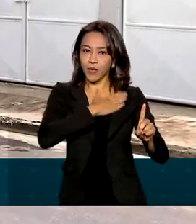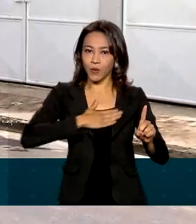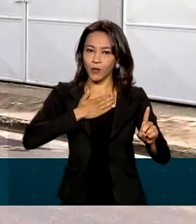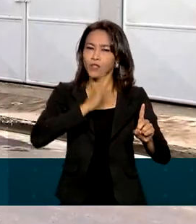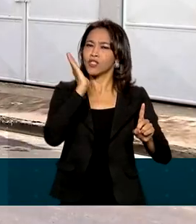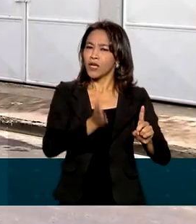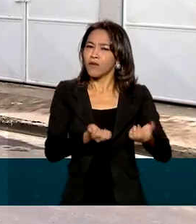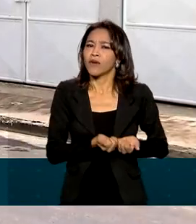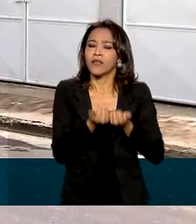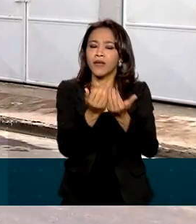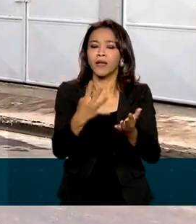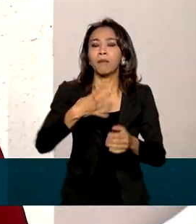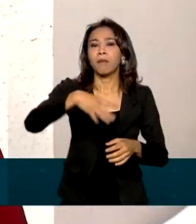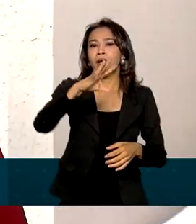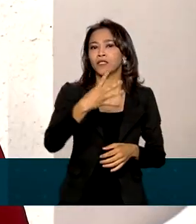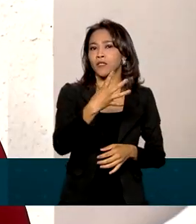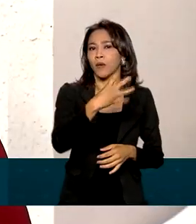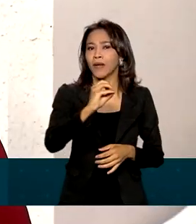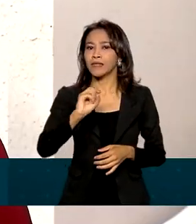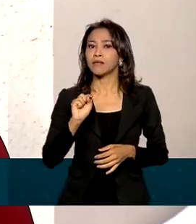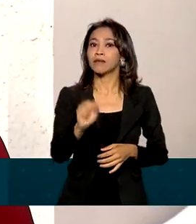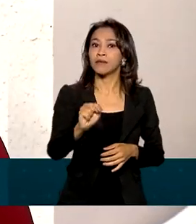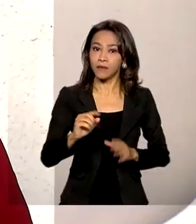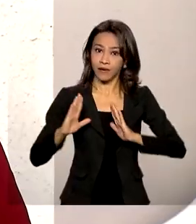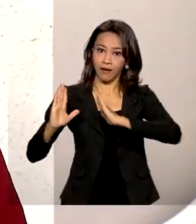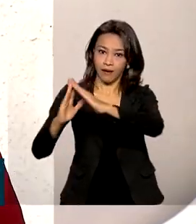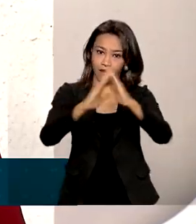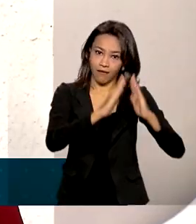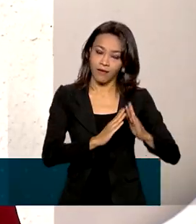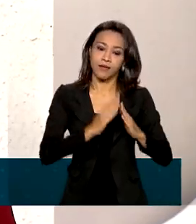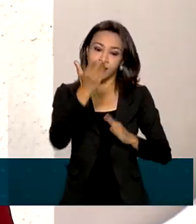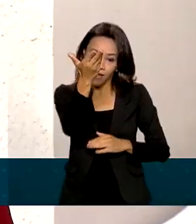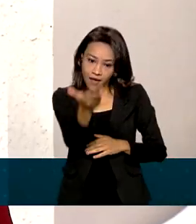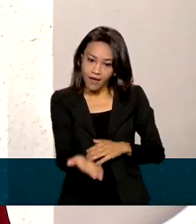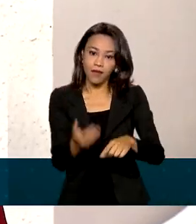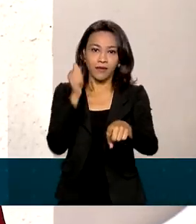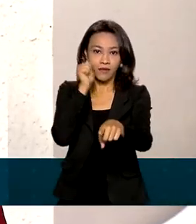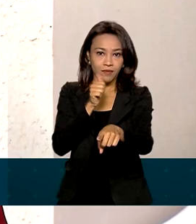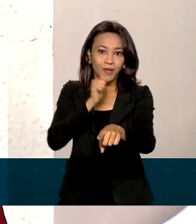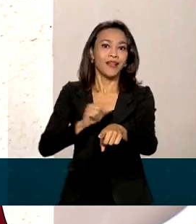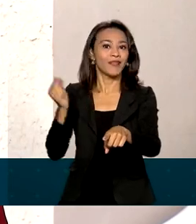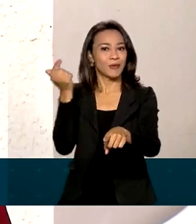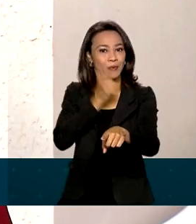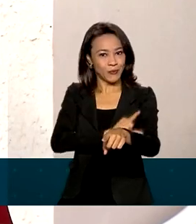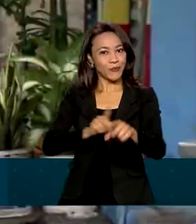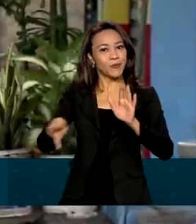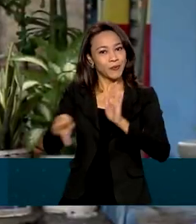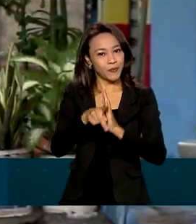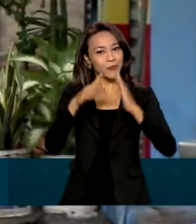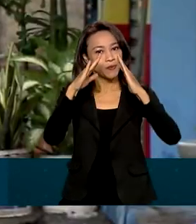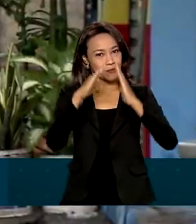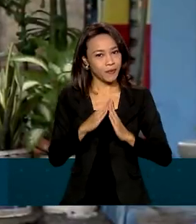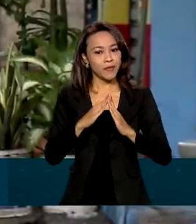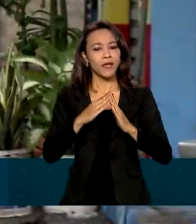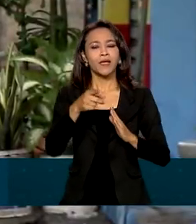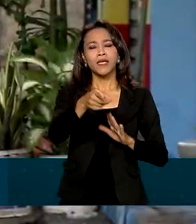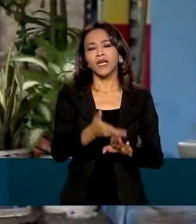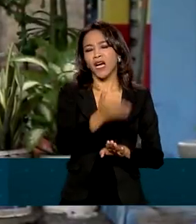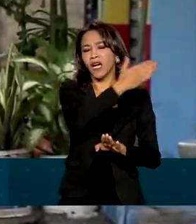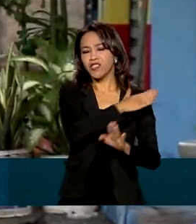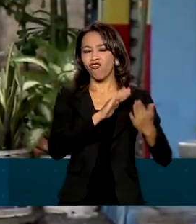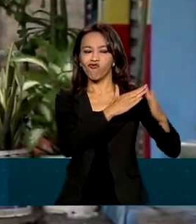mil casas em todo o país. Uma das beneficiadas pelo programa habitacional foi a Natalícia, que vivia em uma